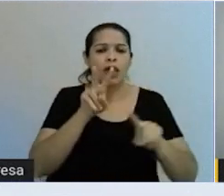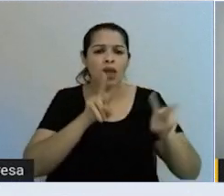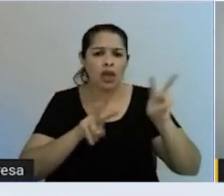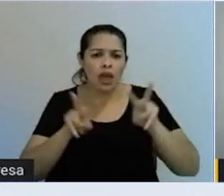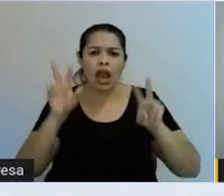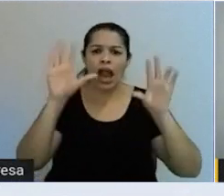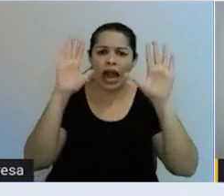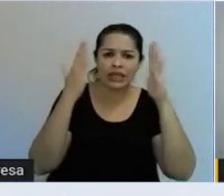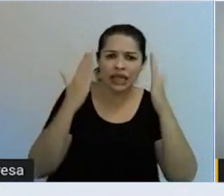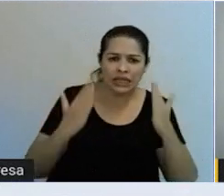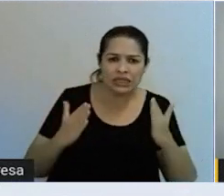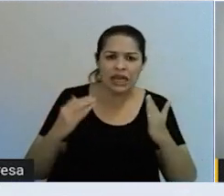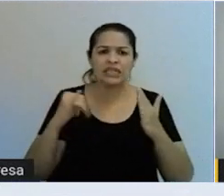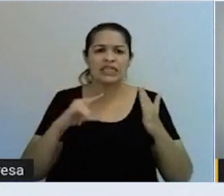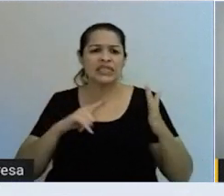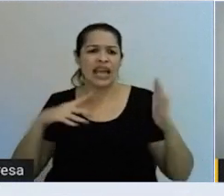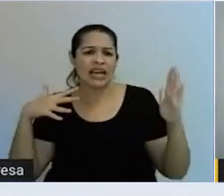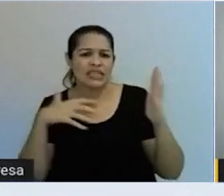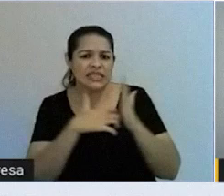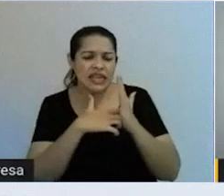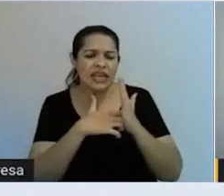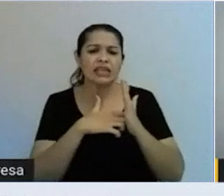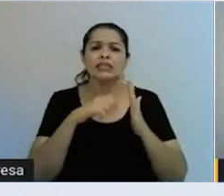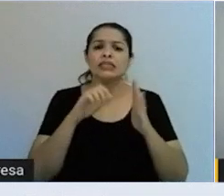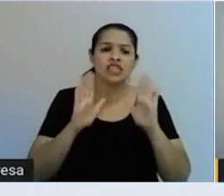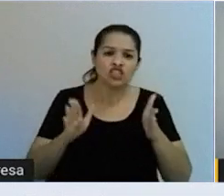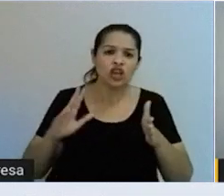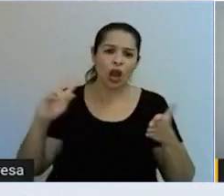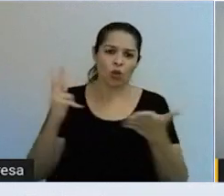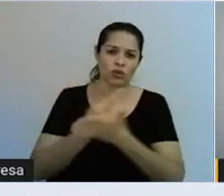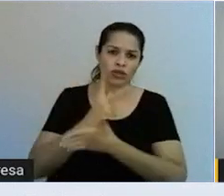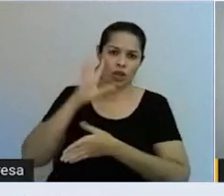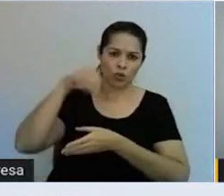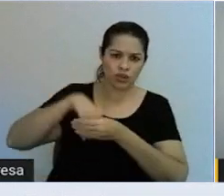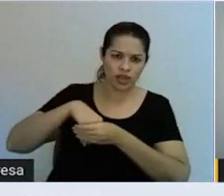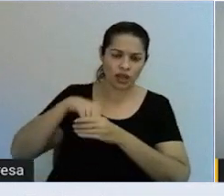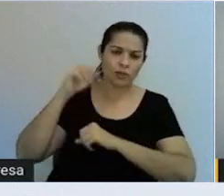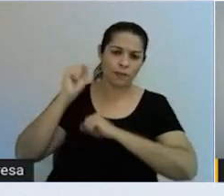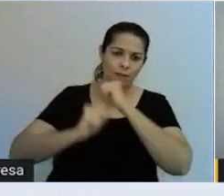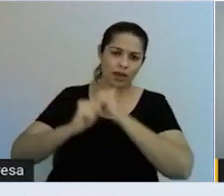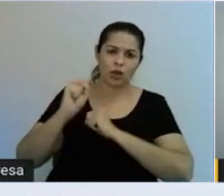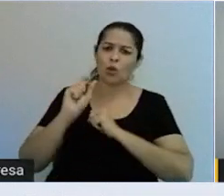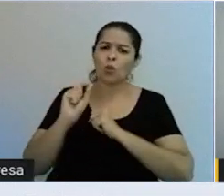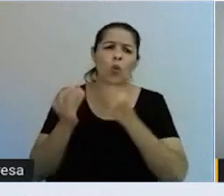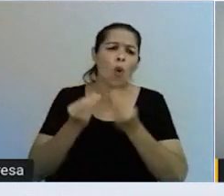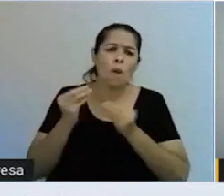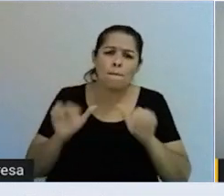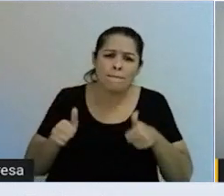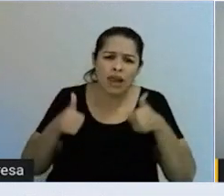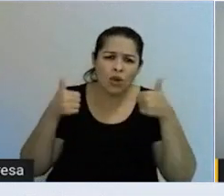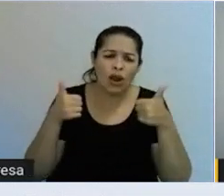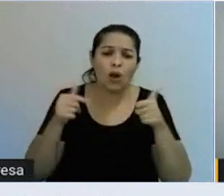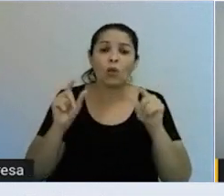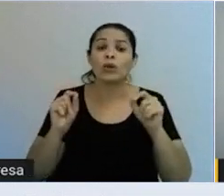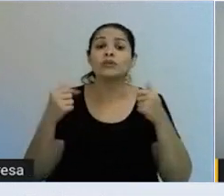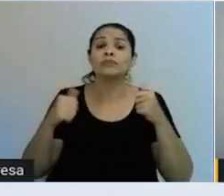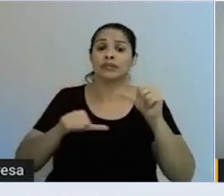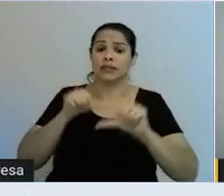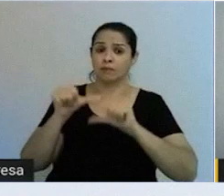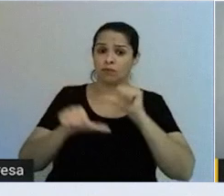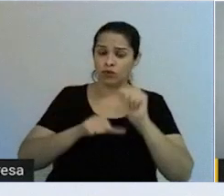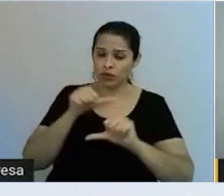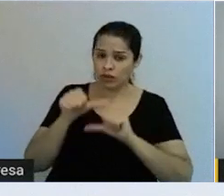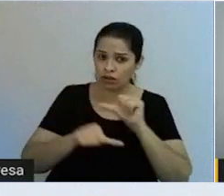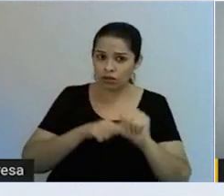acidentes e incidentes que já ocorreram na planta, vai saber o que precisa ser melhorado, o que precisa ser modificado para que eles não